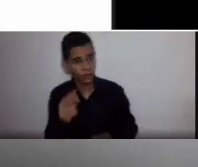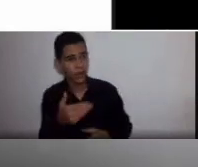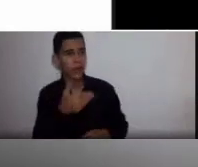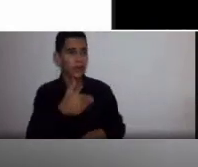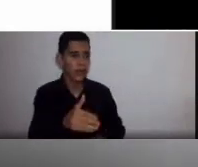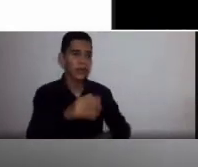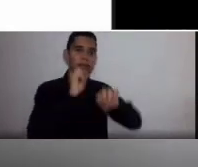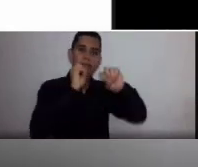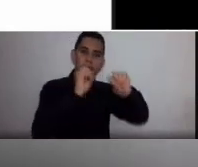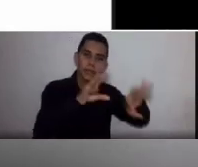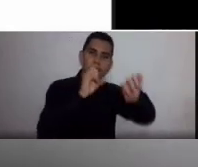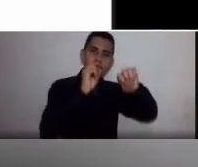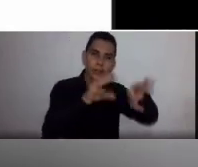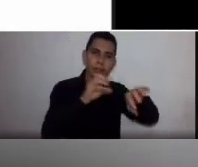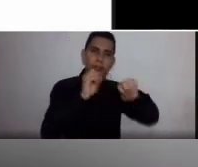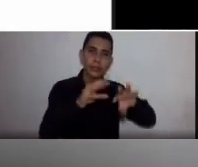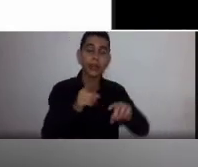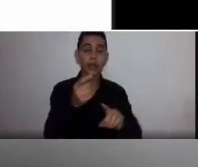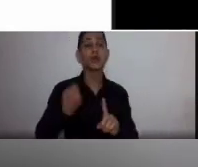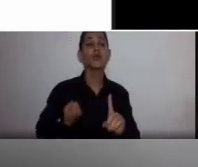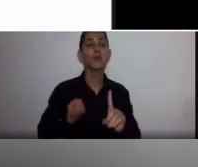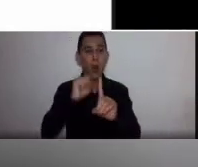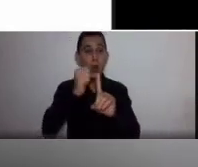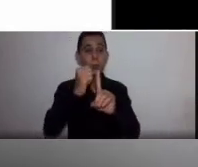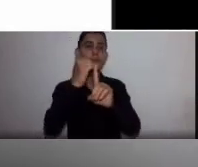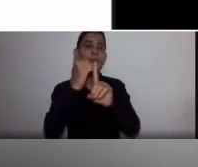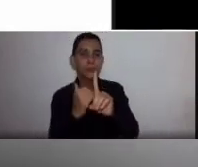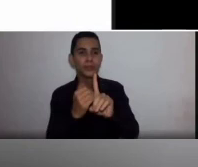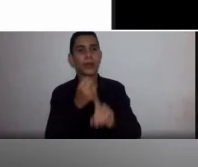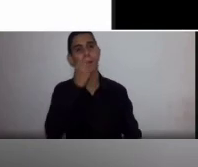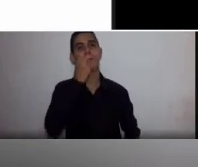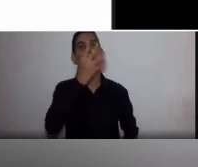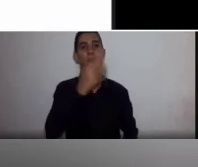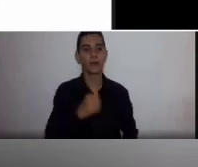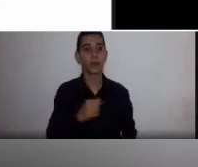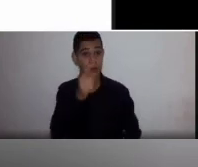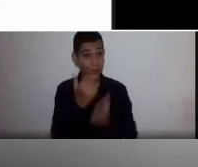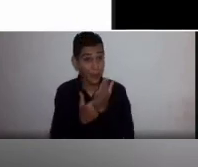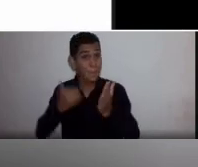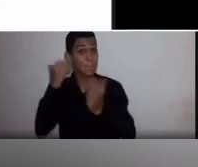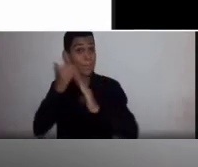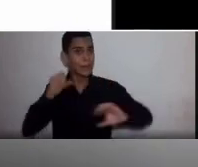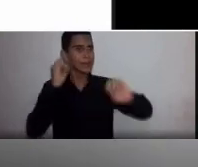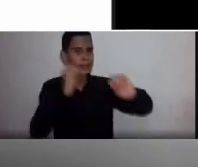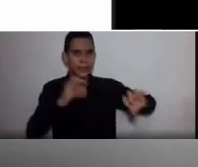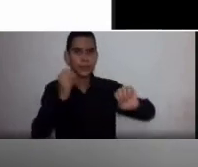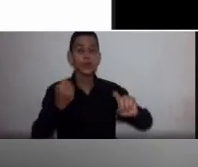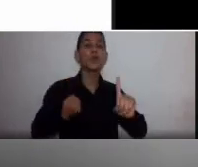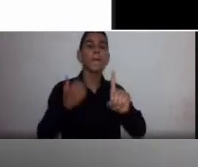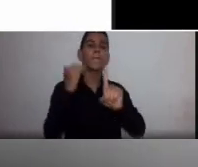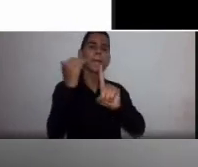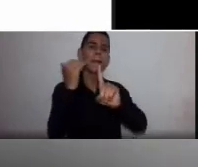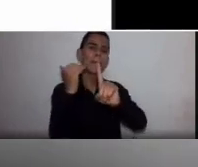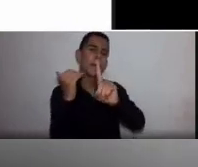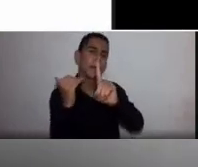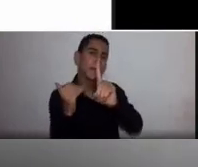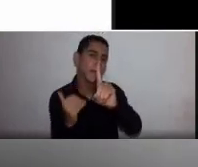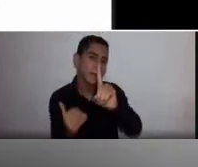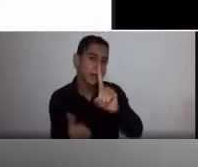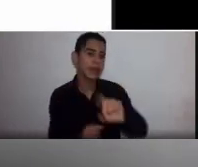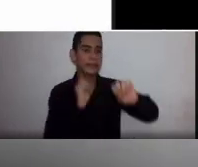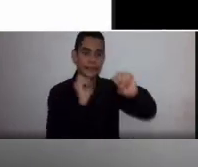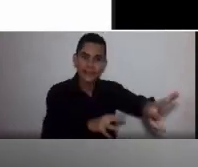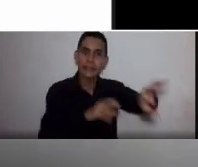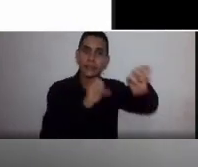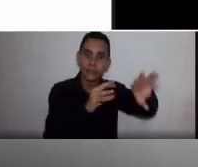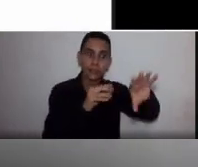você vê que esse número cai. E quando você vai lá e faz mais programa educacional, esse número vai caindo. Então, programas educacionais são